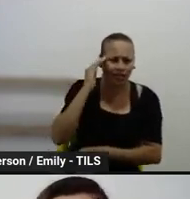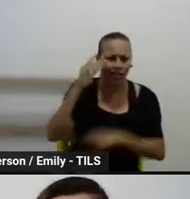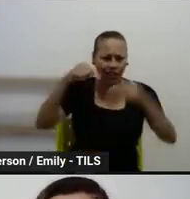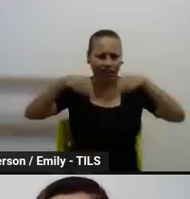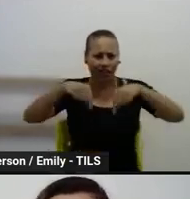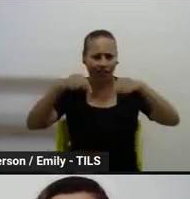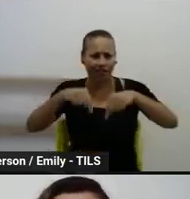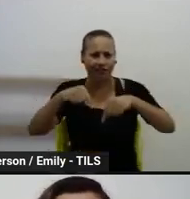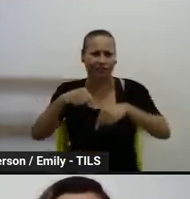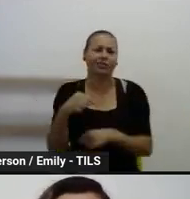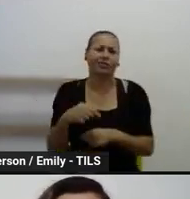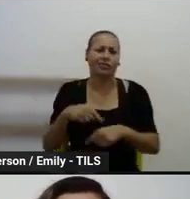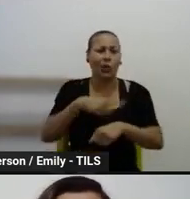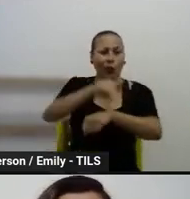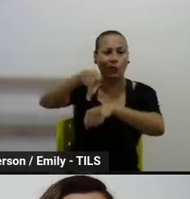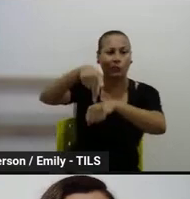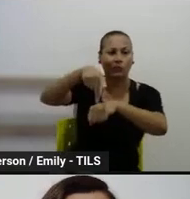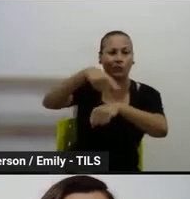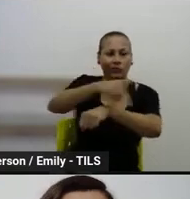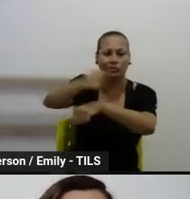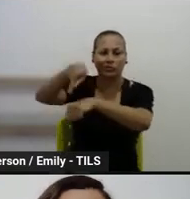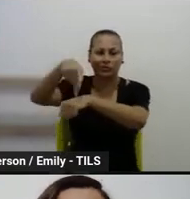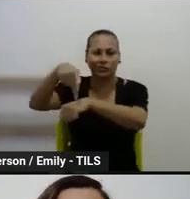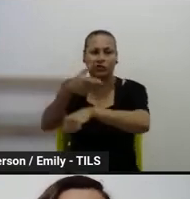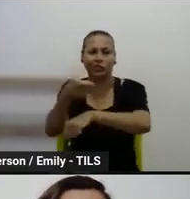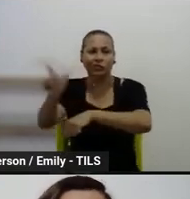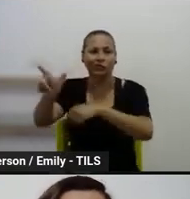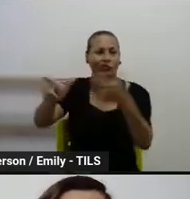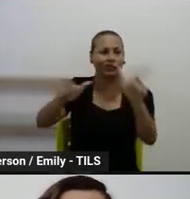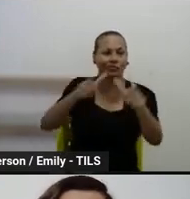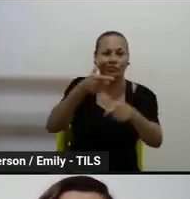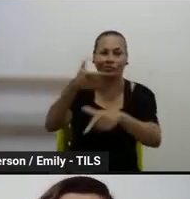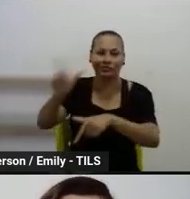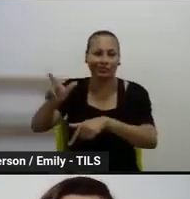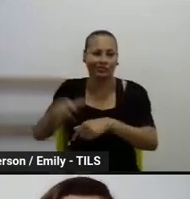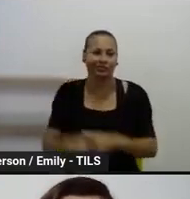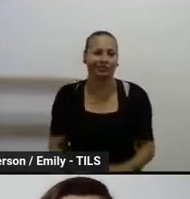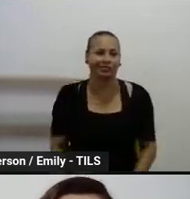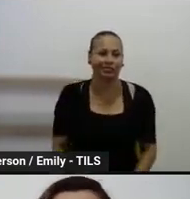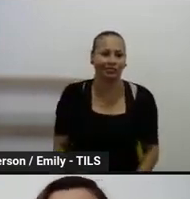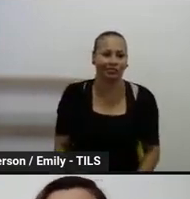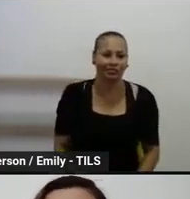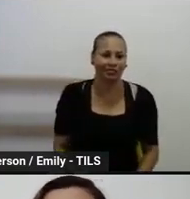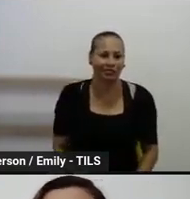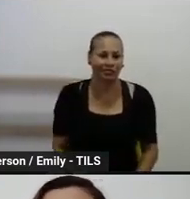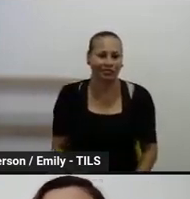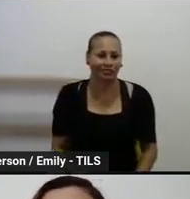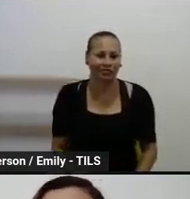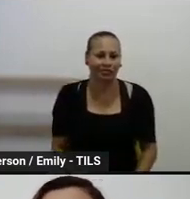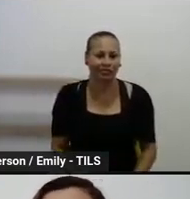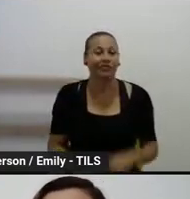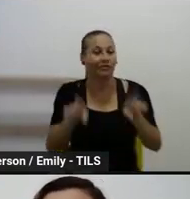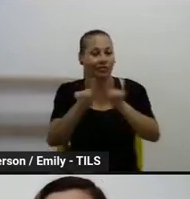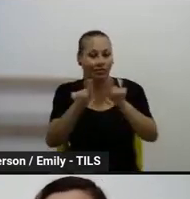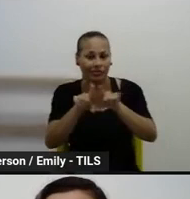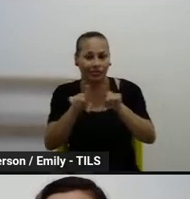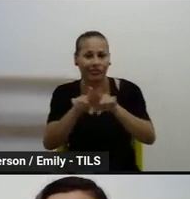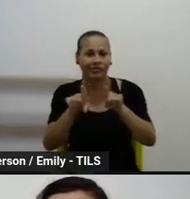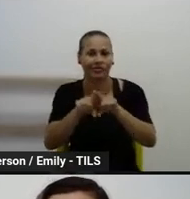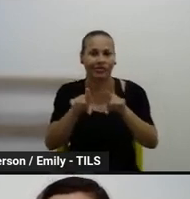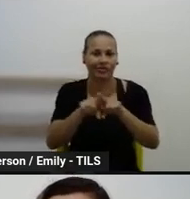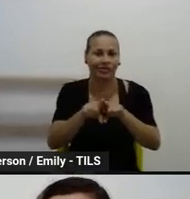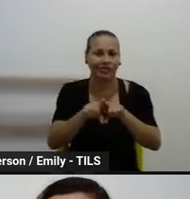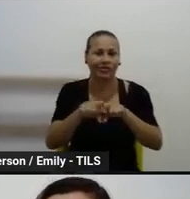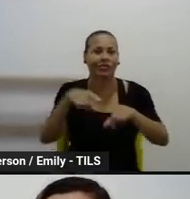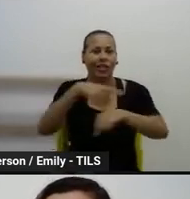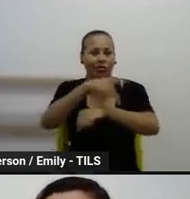internacionais, nós temos, nós tivemos no ano de 2022 31 estudantes matriculados, né, que são advindos de